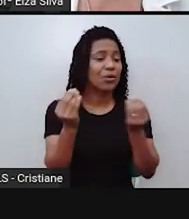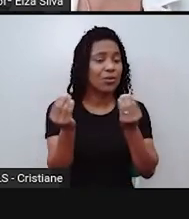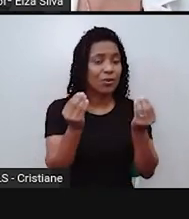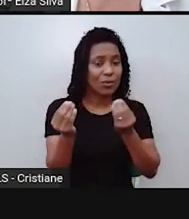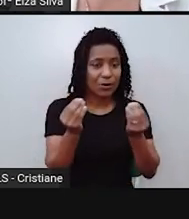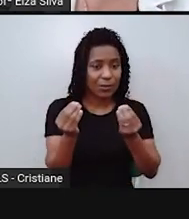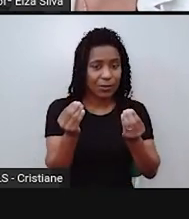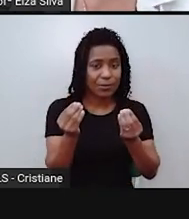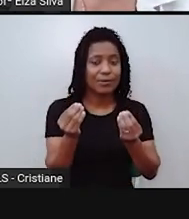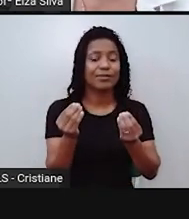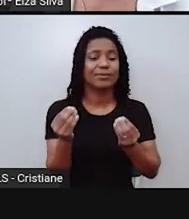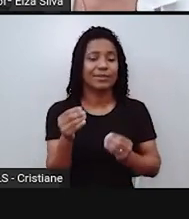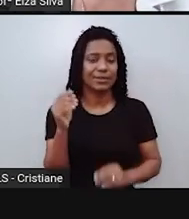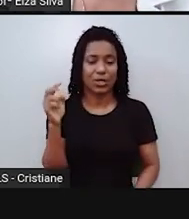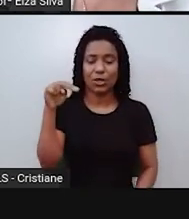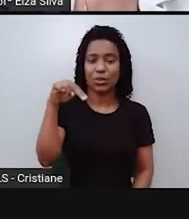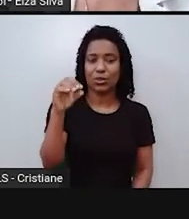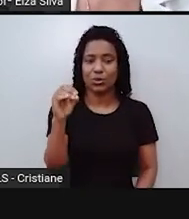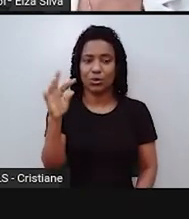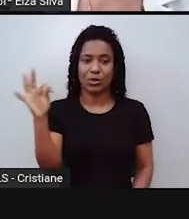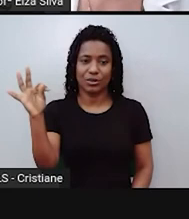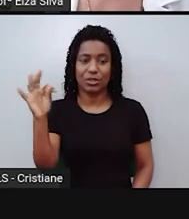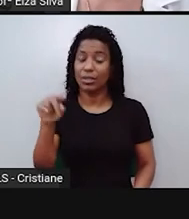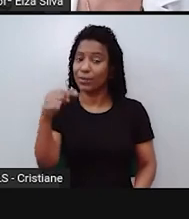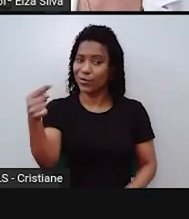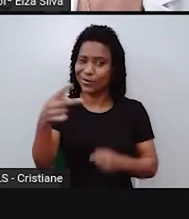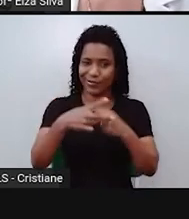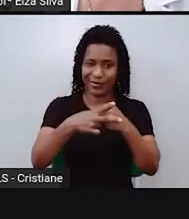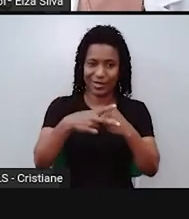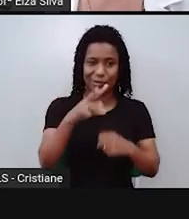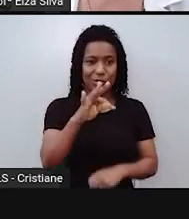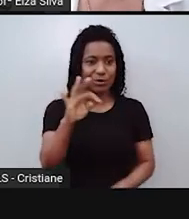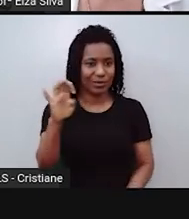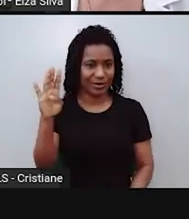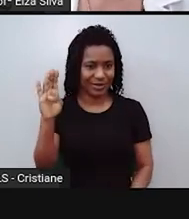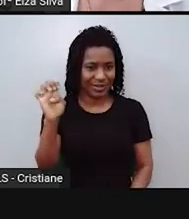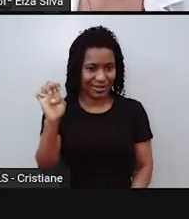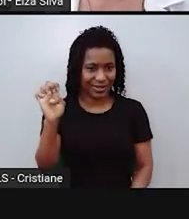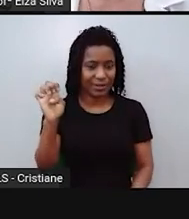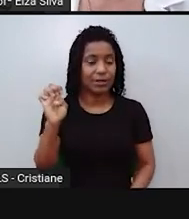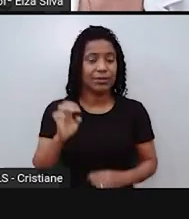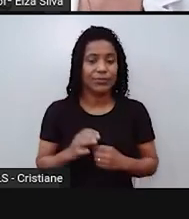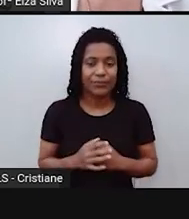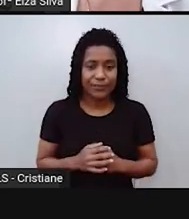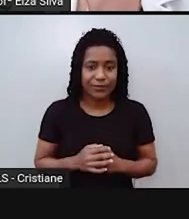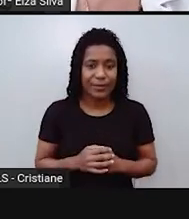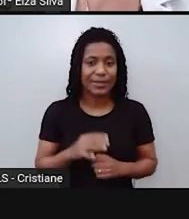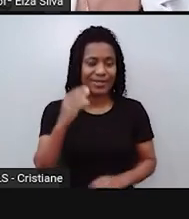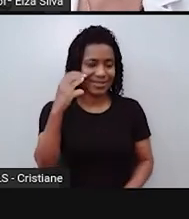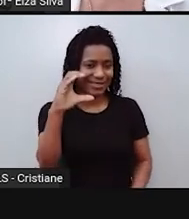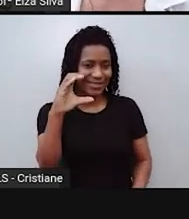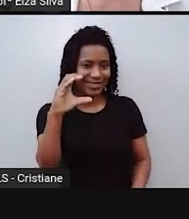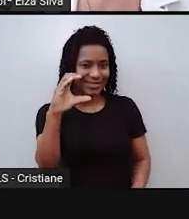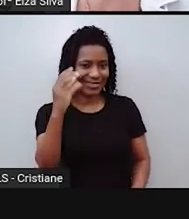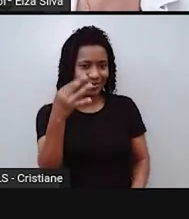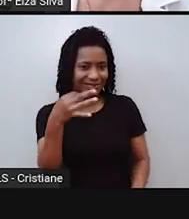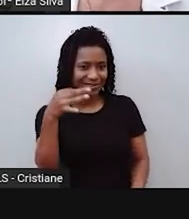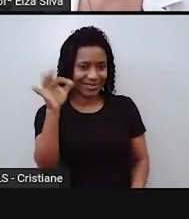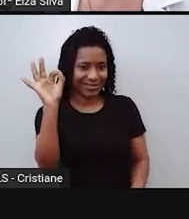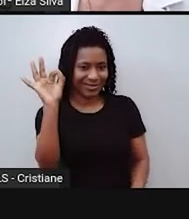acrescentar a partícula not depois do verbo to be. Então, I'm not going to call him. Ok?